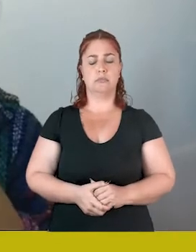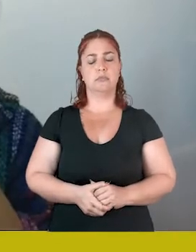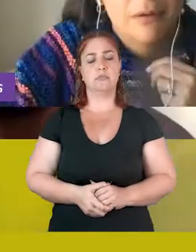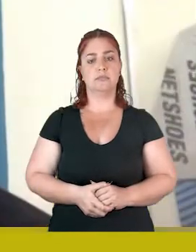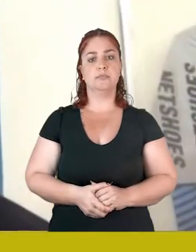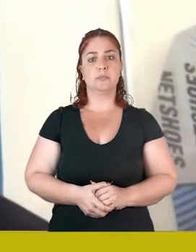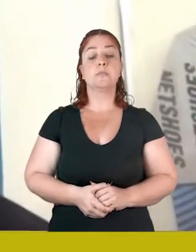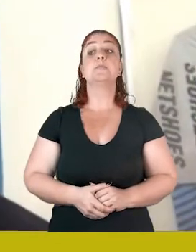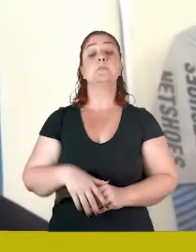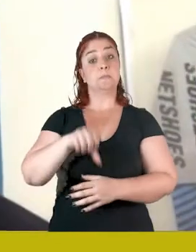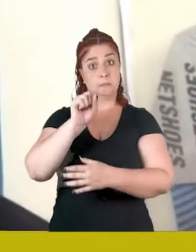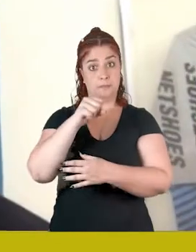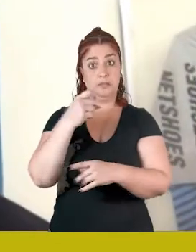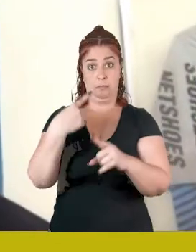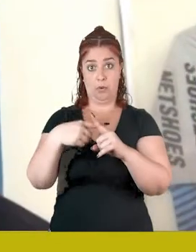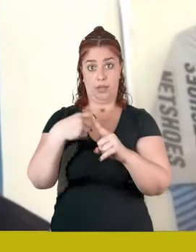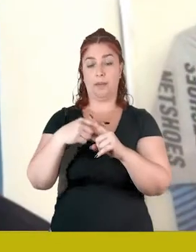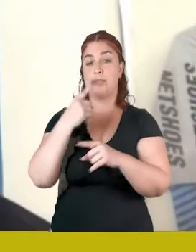É, porque,